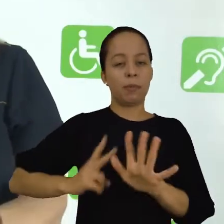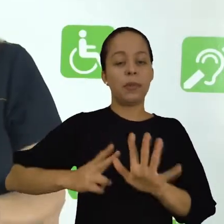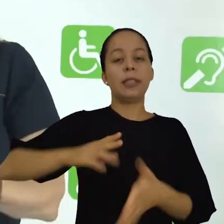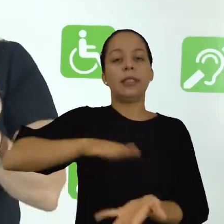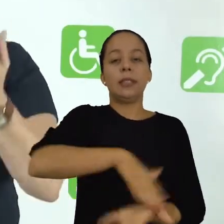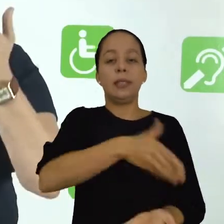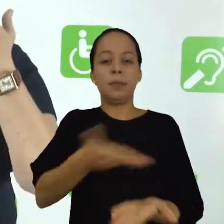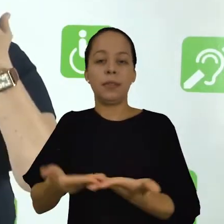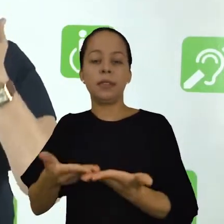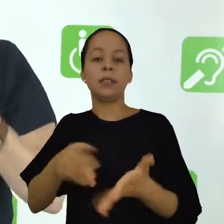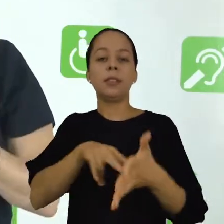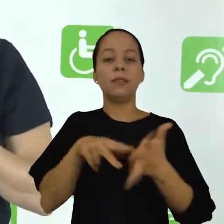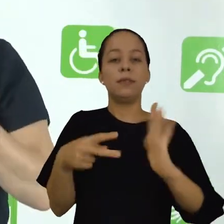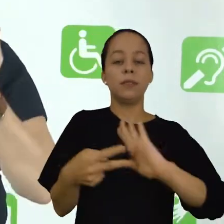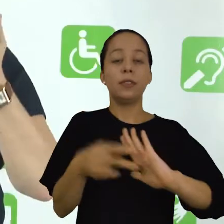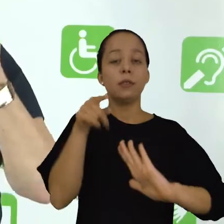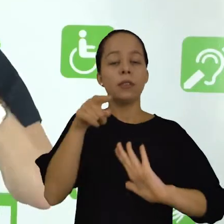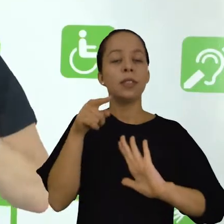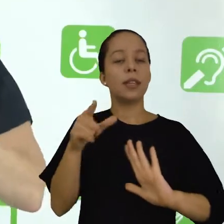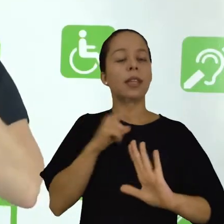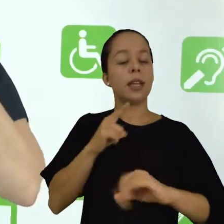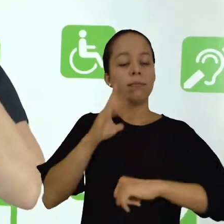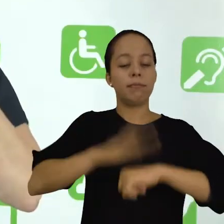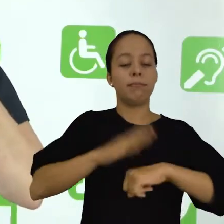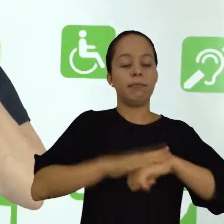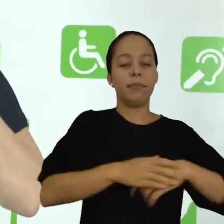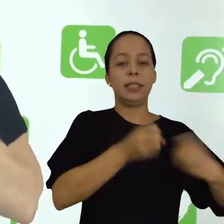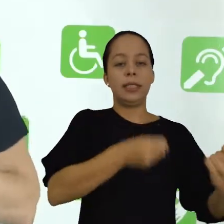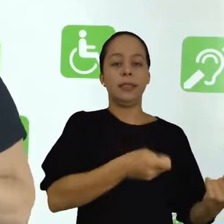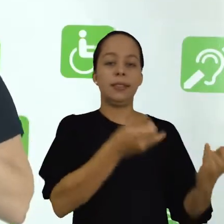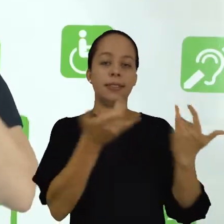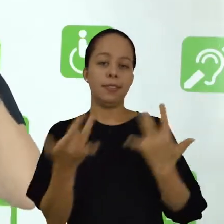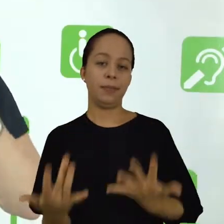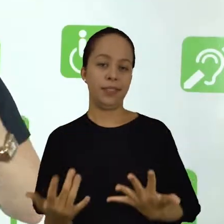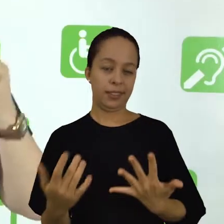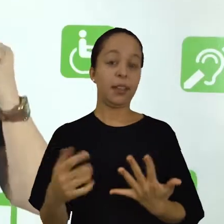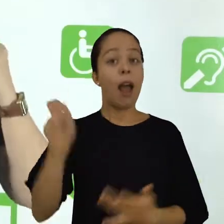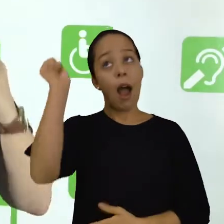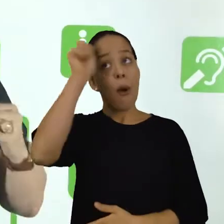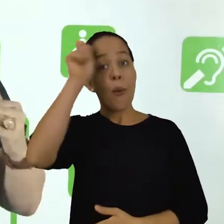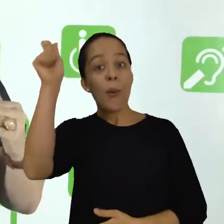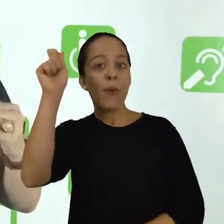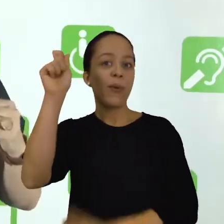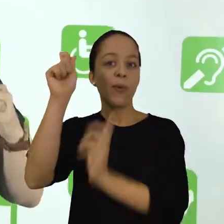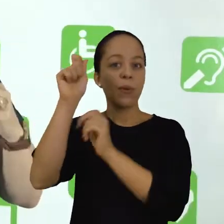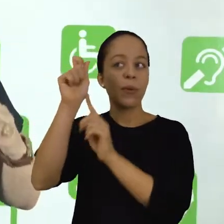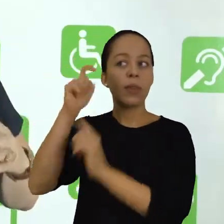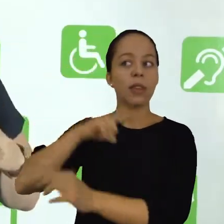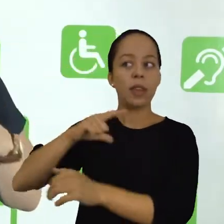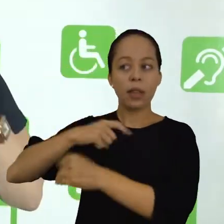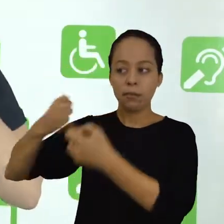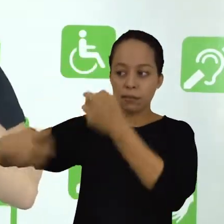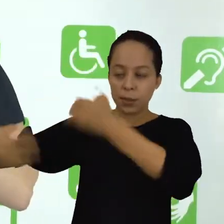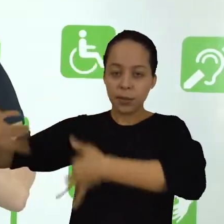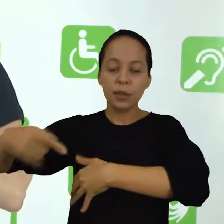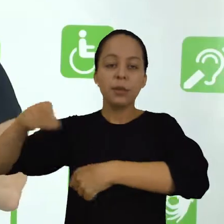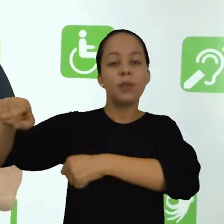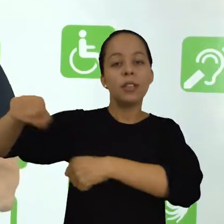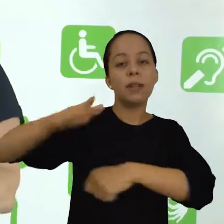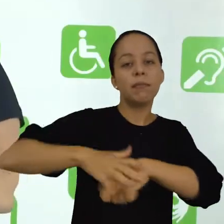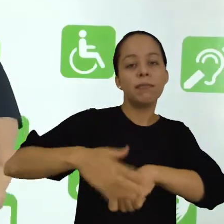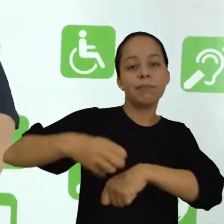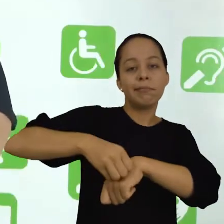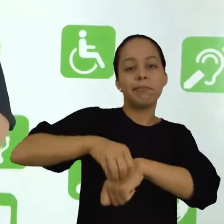respeito à sua interpretação em relação à mensagem deixada pelo autor. Em relação à